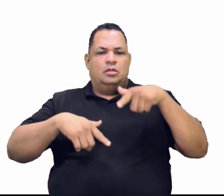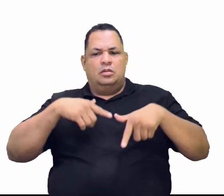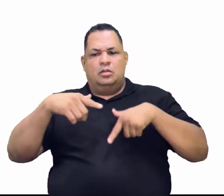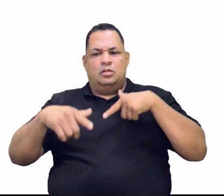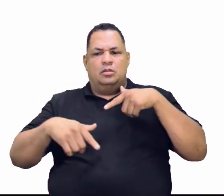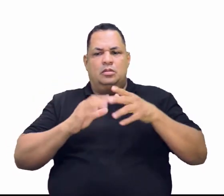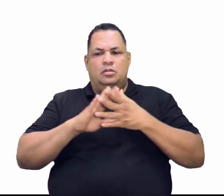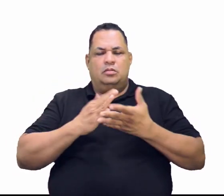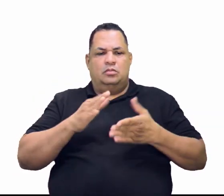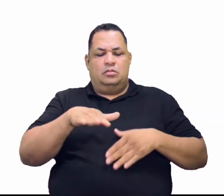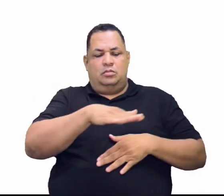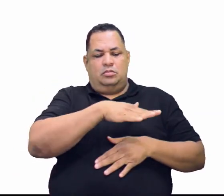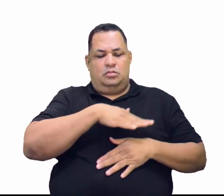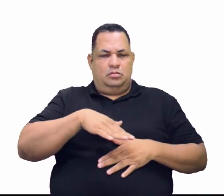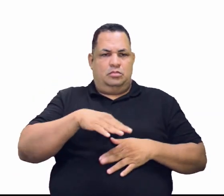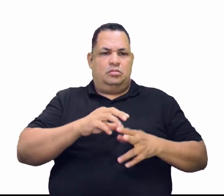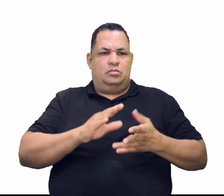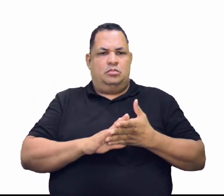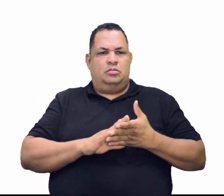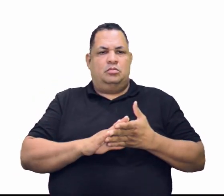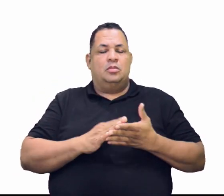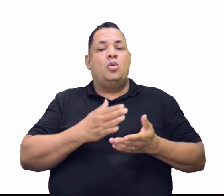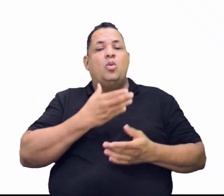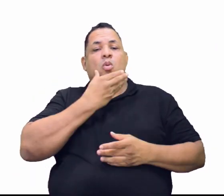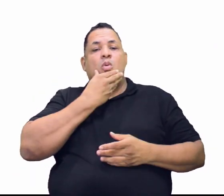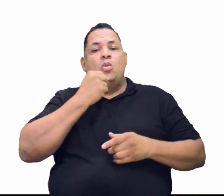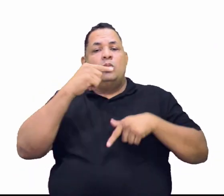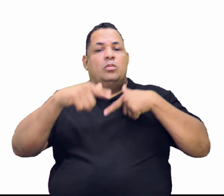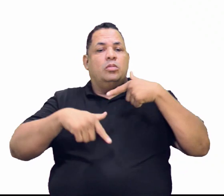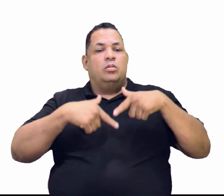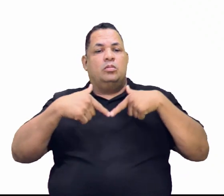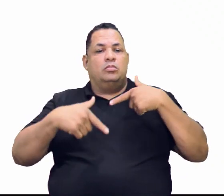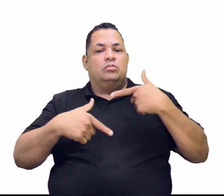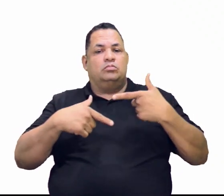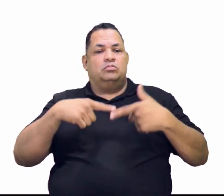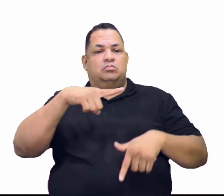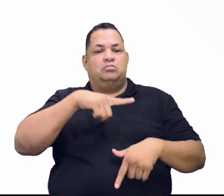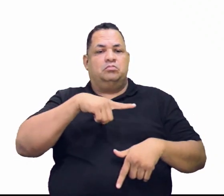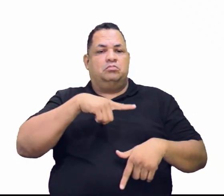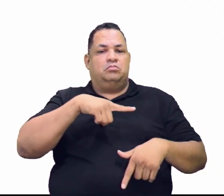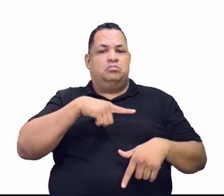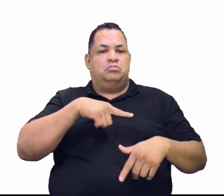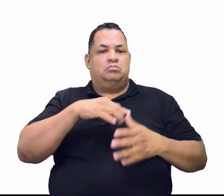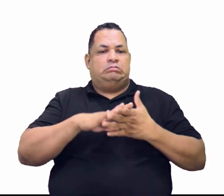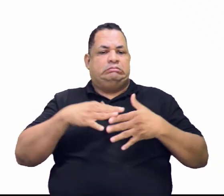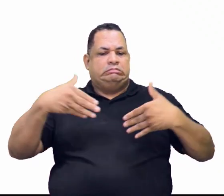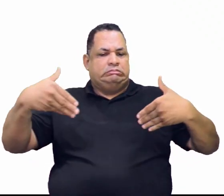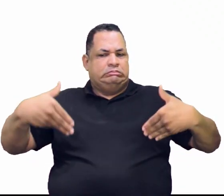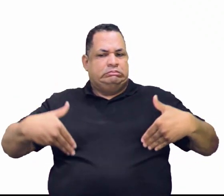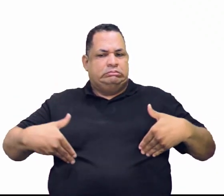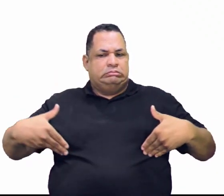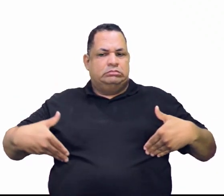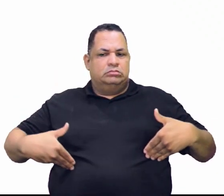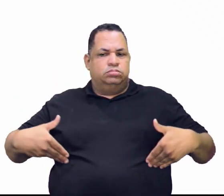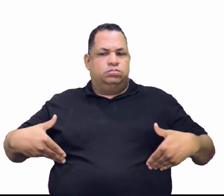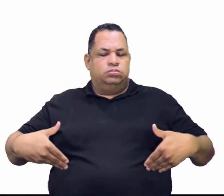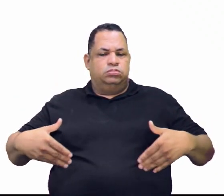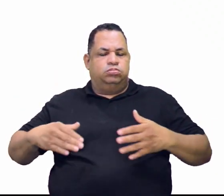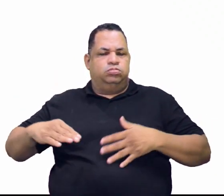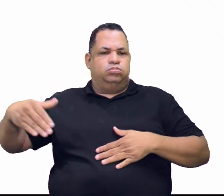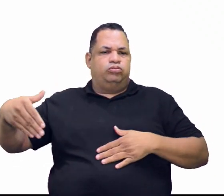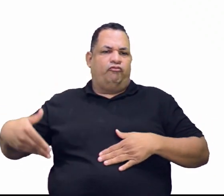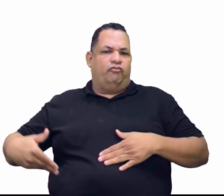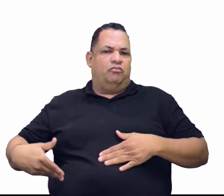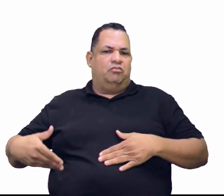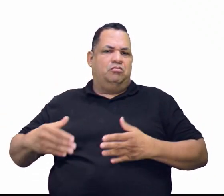Trabalhando no garimpo. Os mineradores eram submetidos a duras condições de vida e